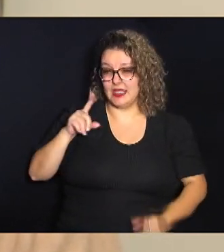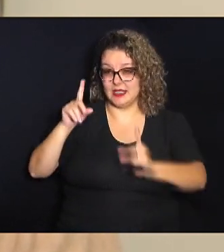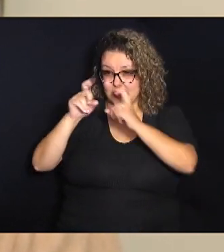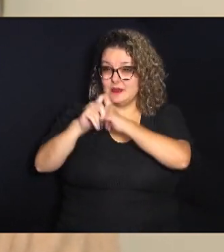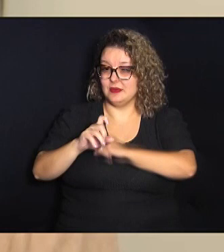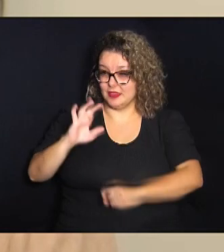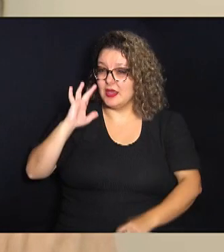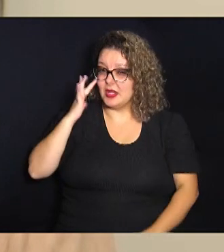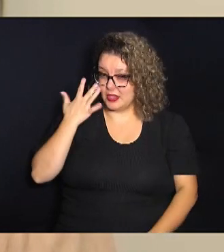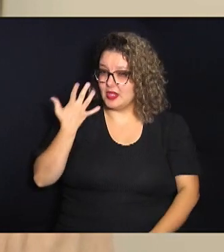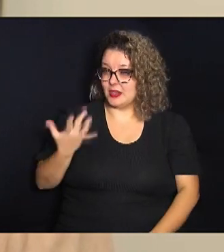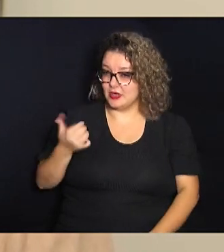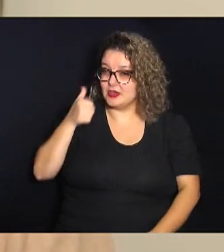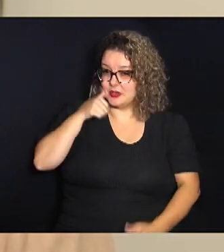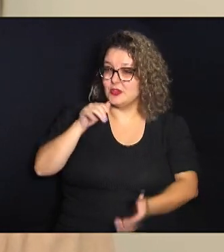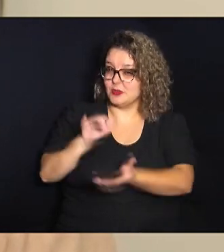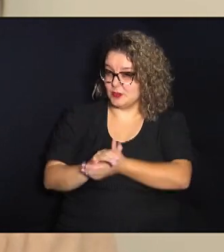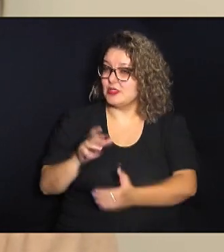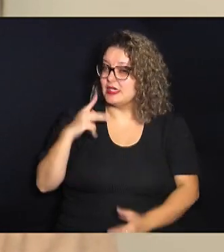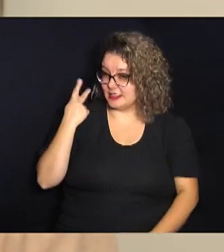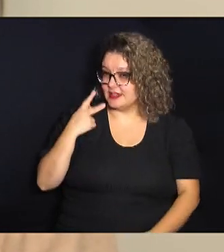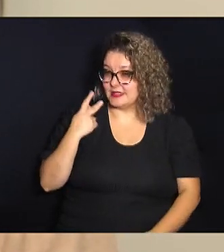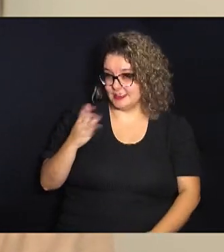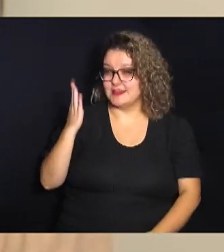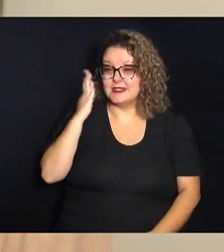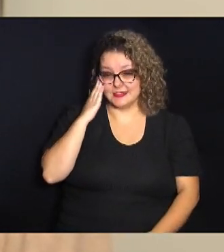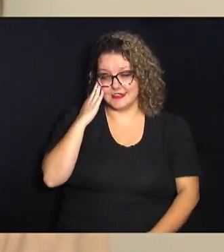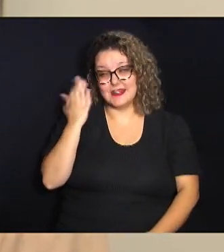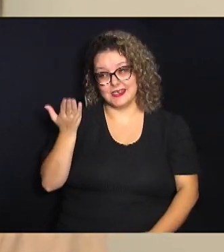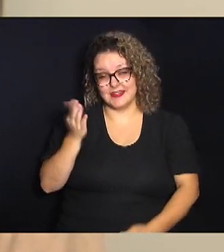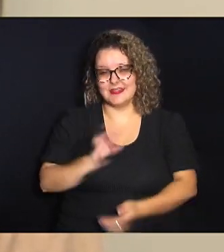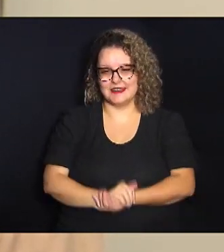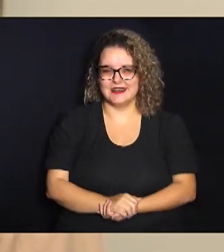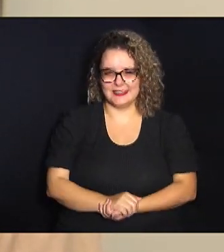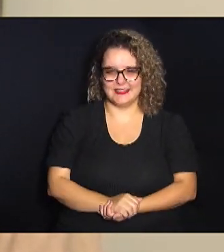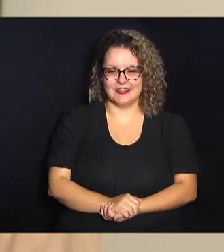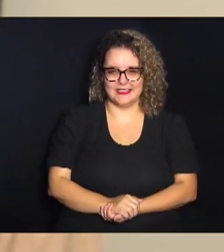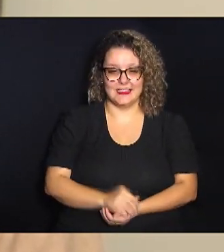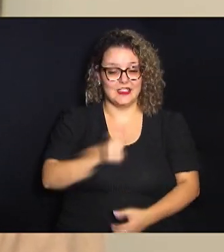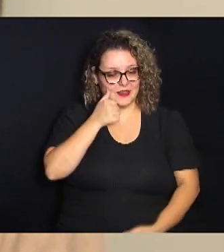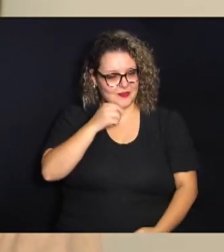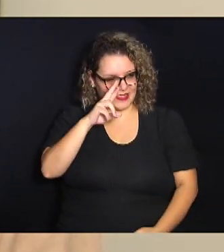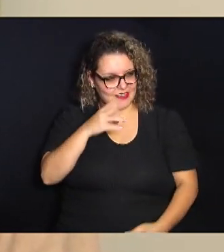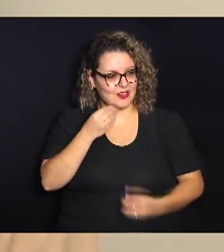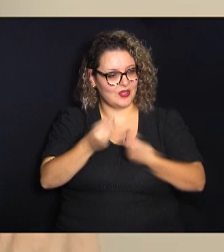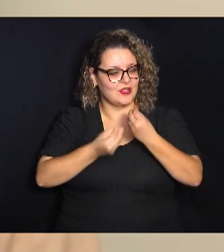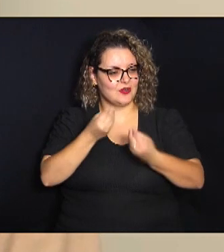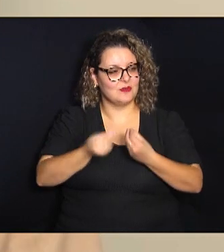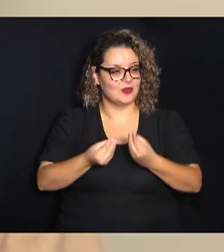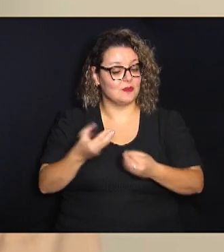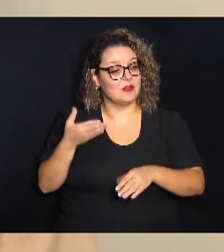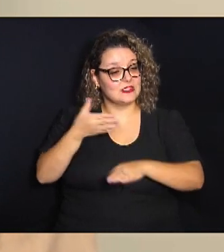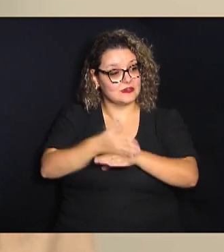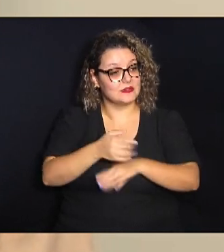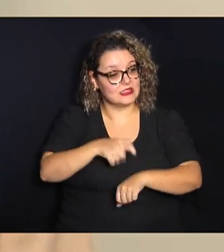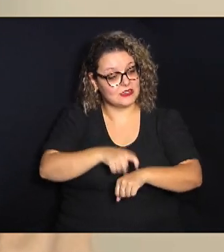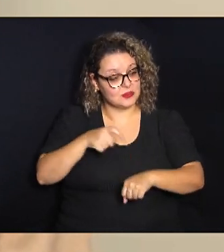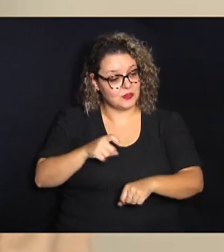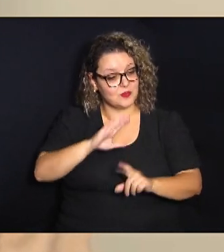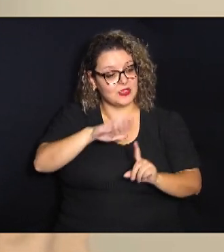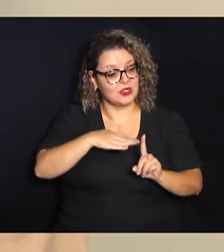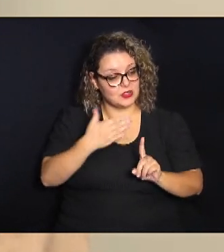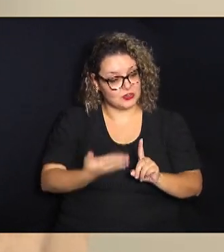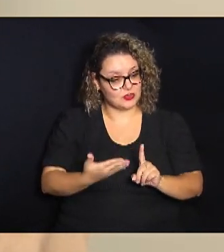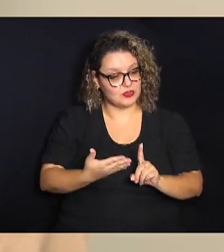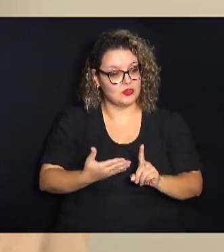que esposa de política sabe disso. E pra senhora, como é que é estar participando dessa homenagem